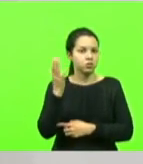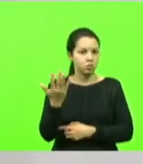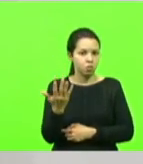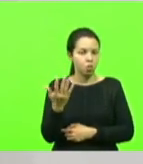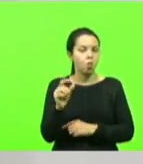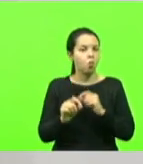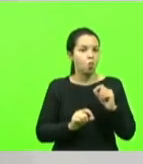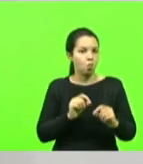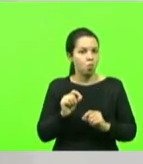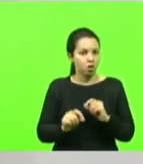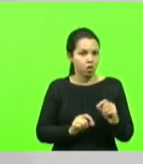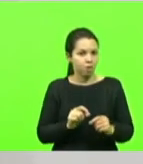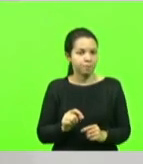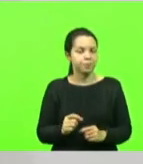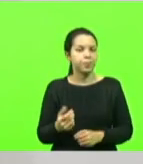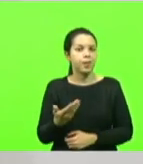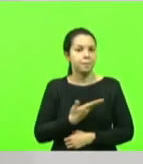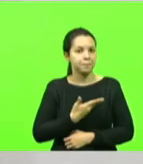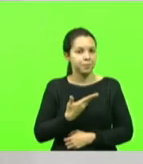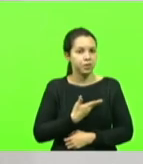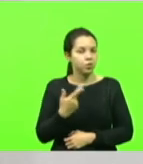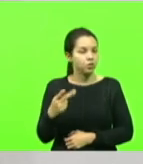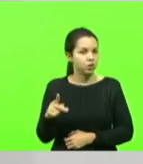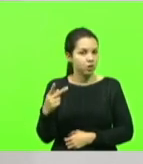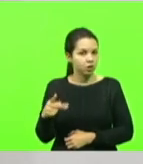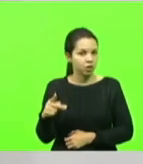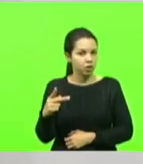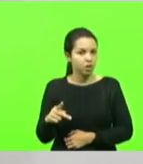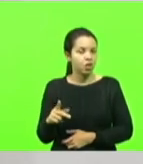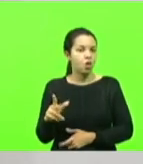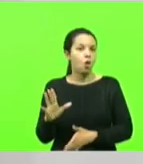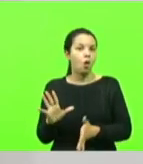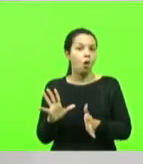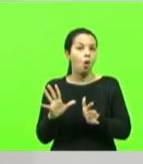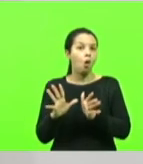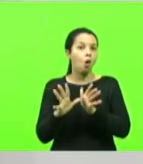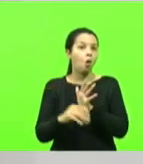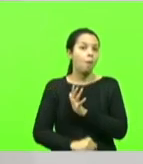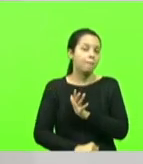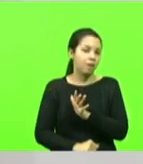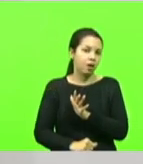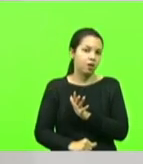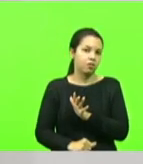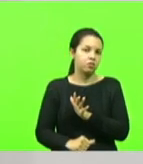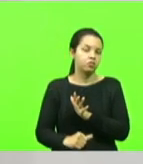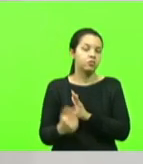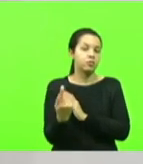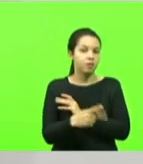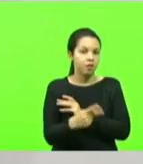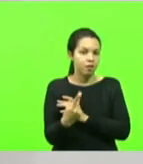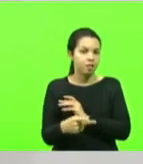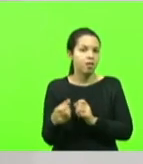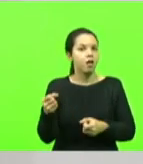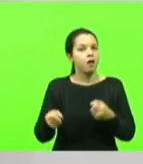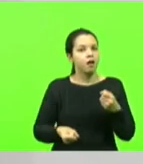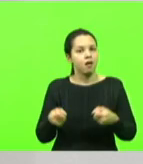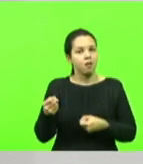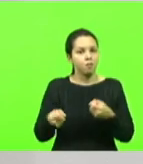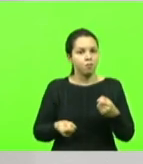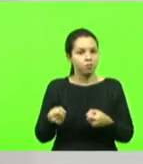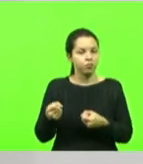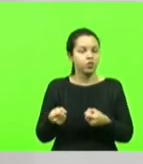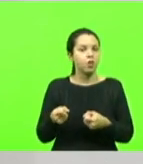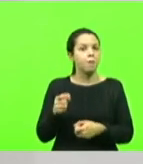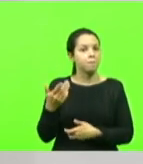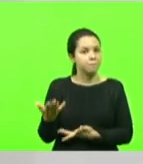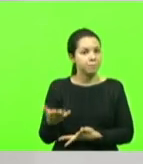que foi vítima de um roubo de uma caminhonete e o prefeito que tem se empenhado pela